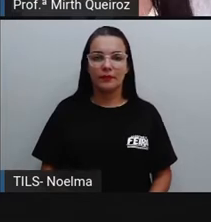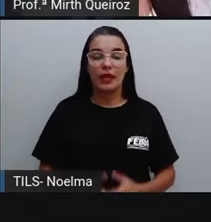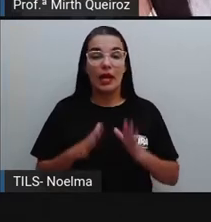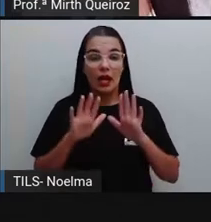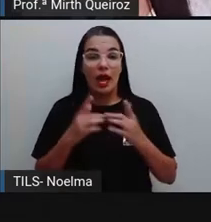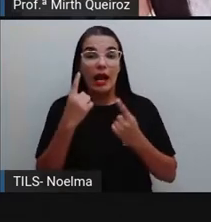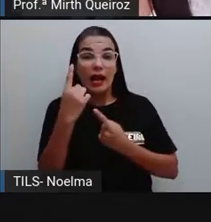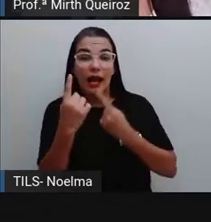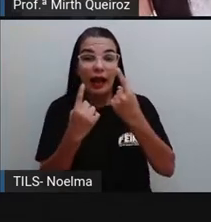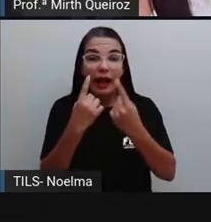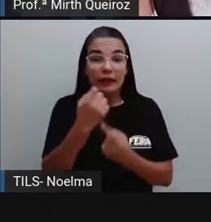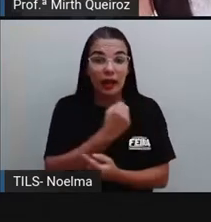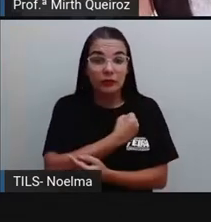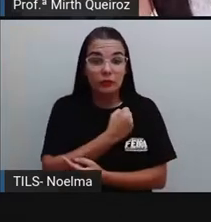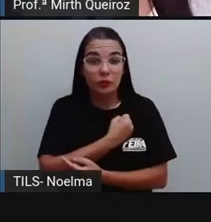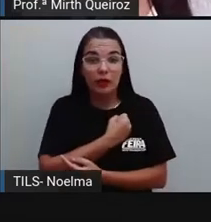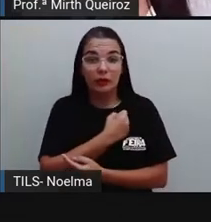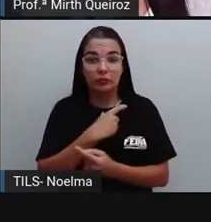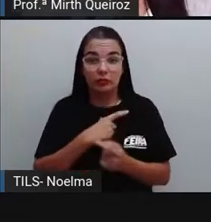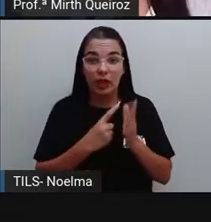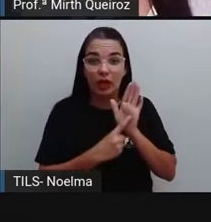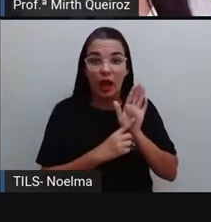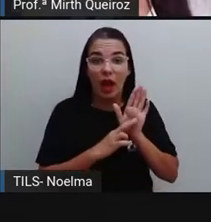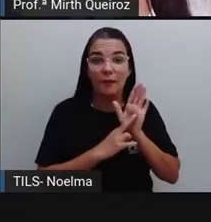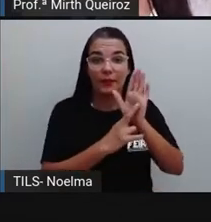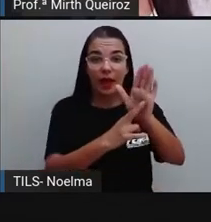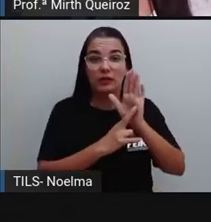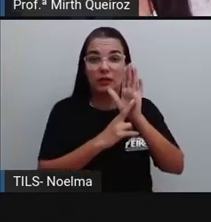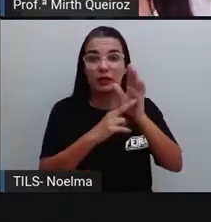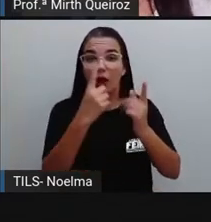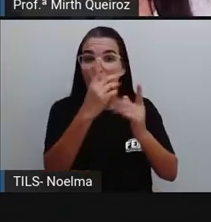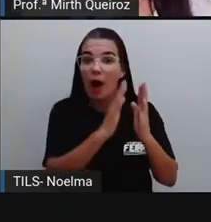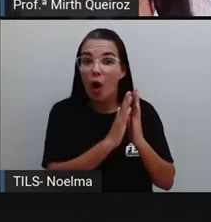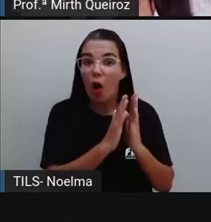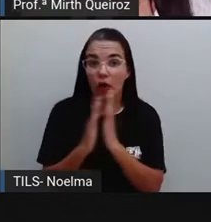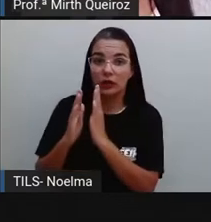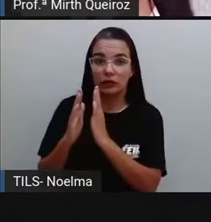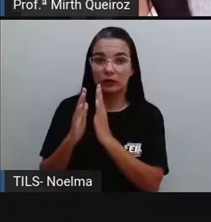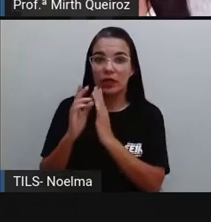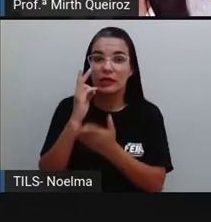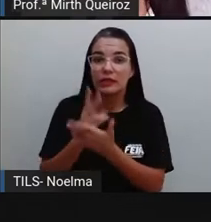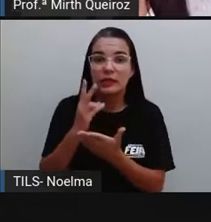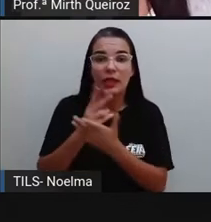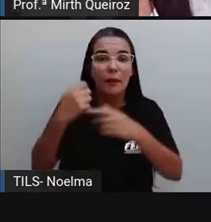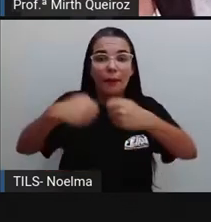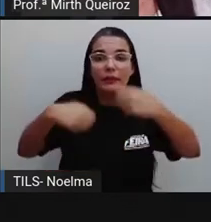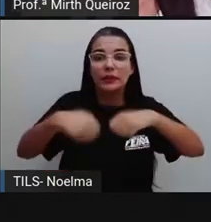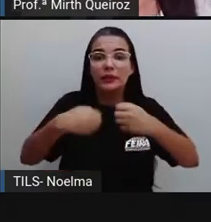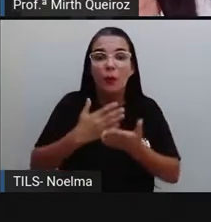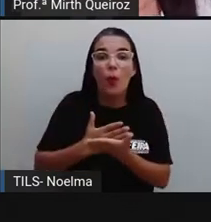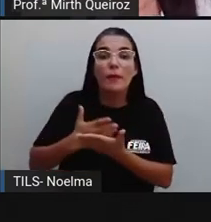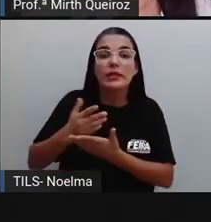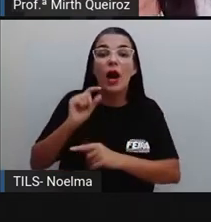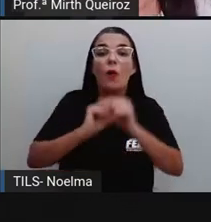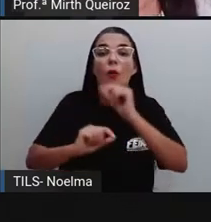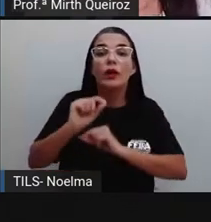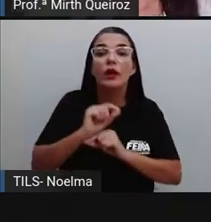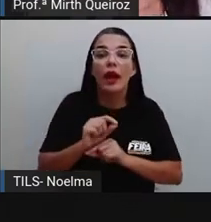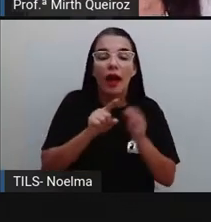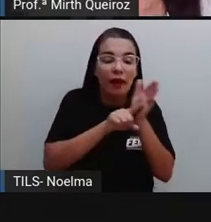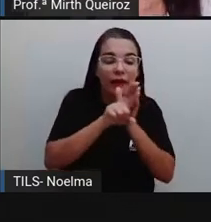Cada um dos algarismos, ele representa uma ordem. E sempre devemos começar